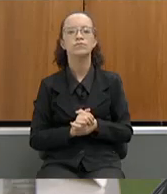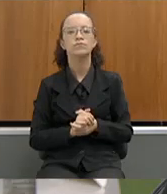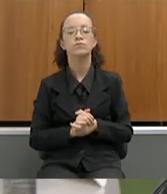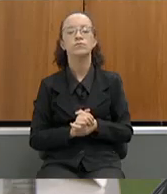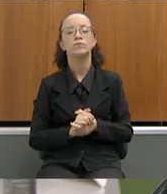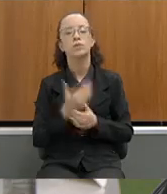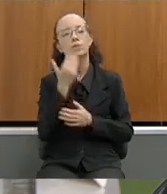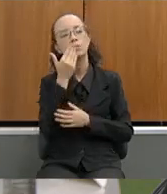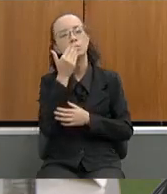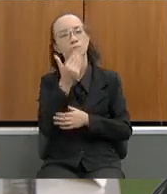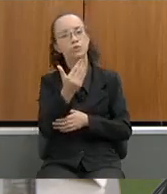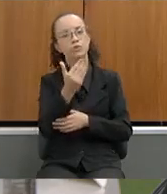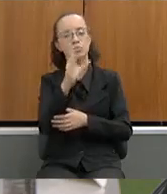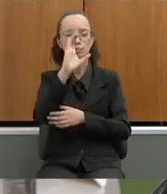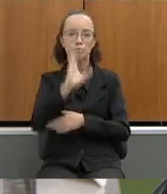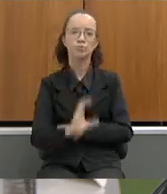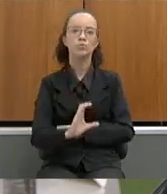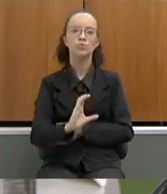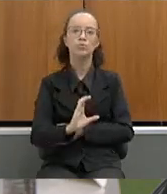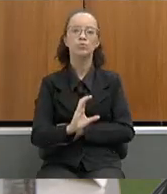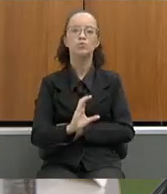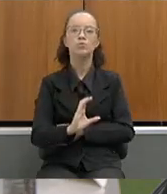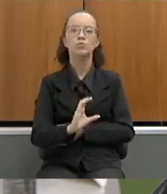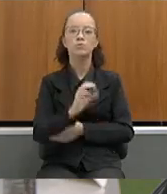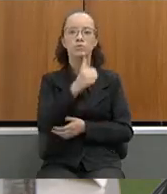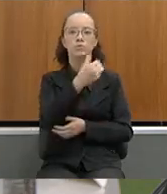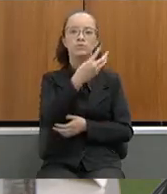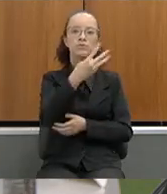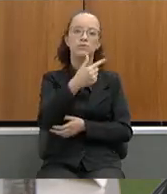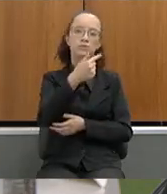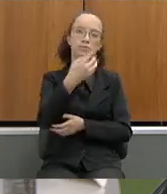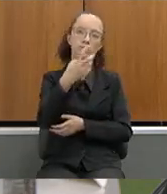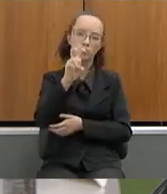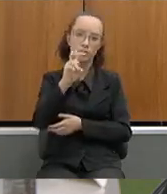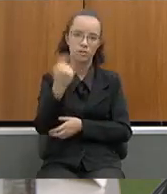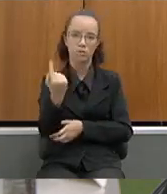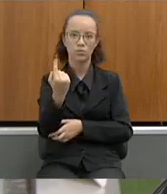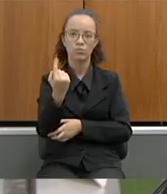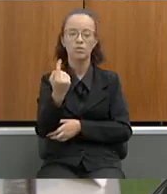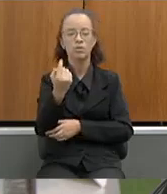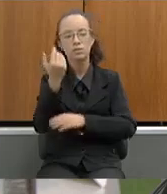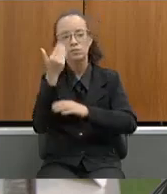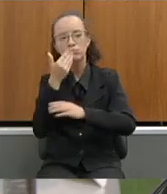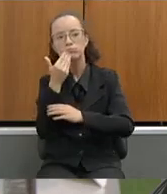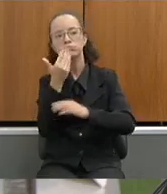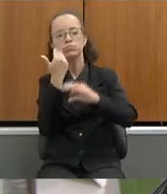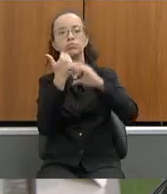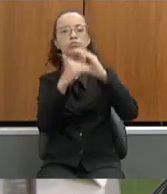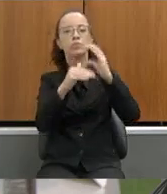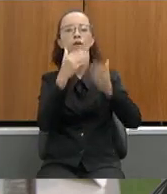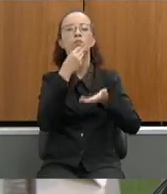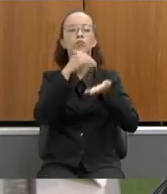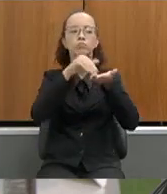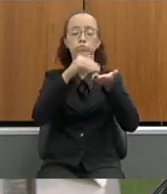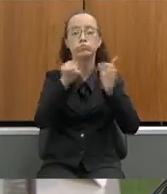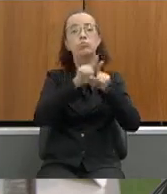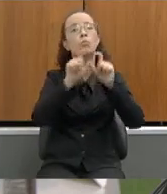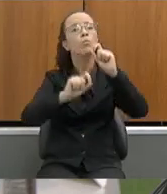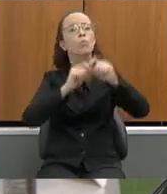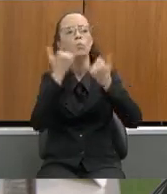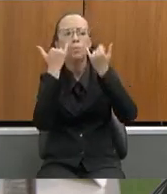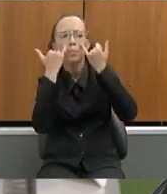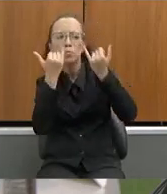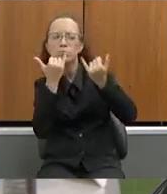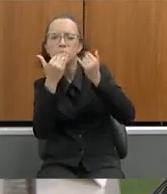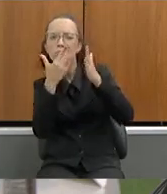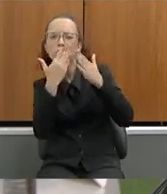requerimento de comissão 13.751 que seja encaminhado ao Secretário de Educação pedido de informações